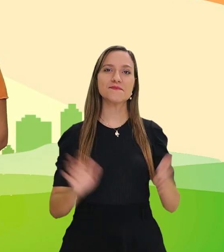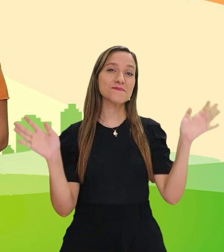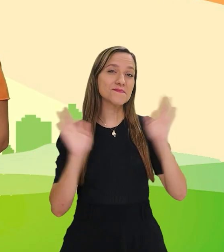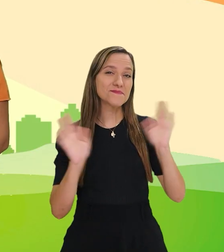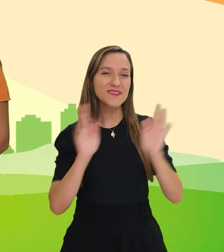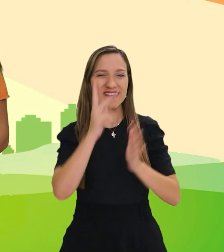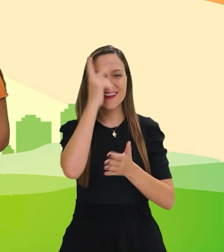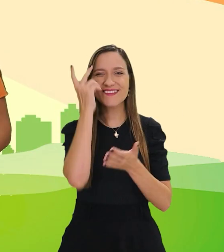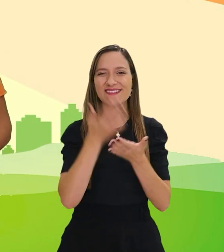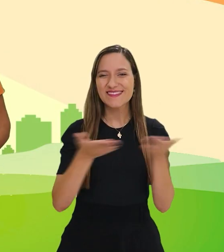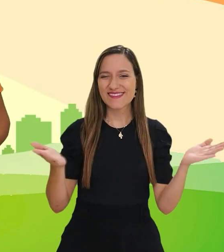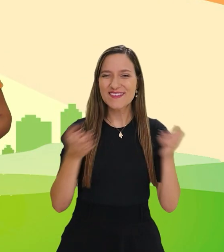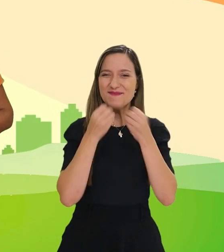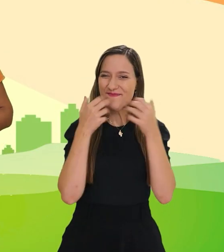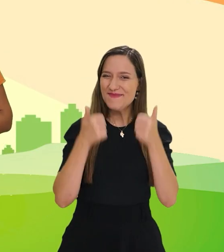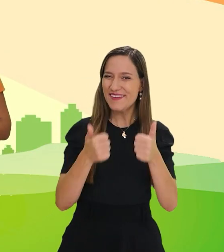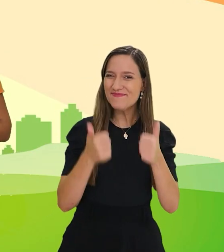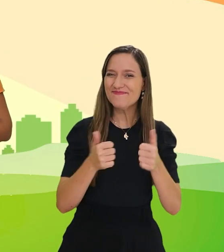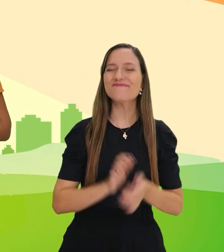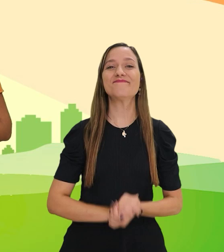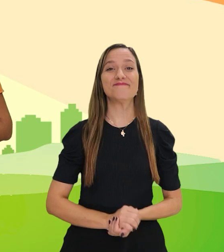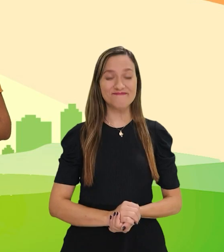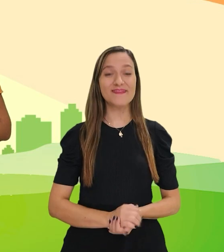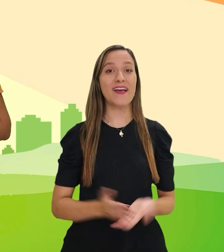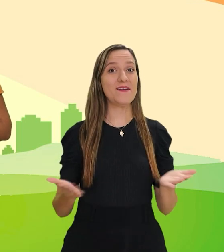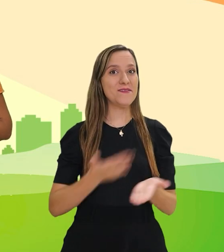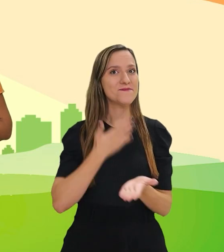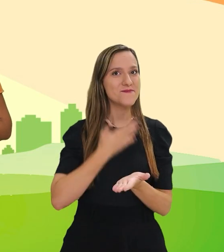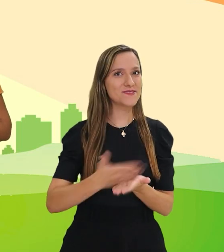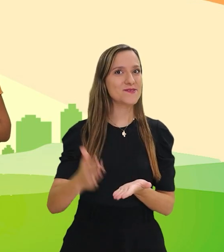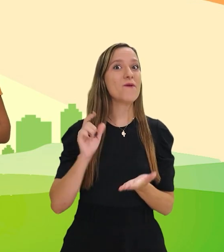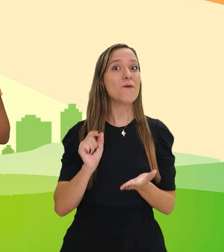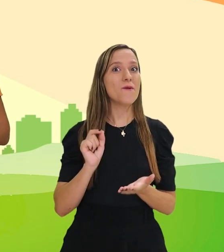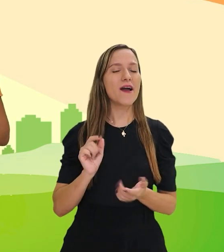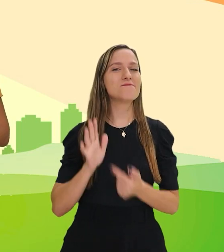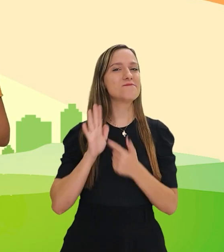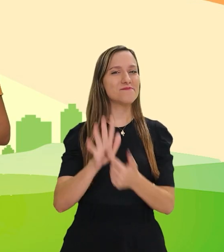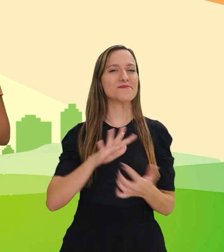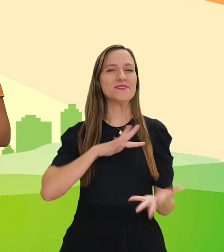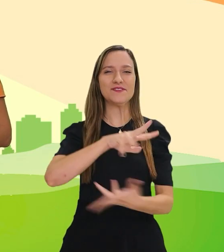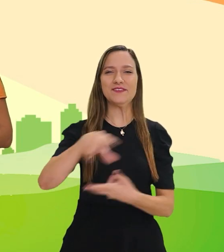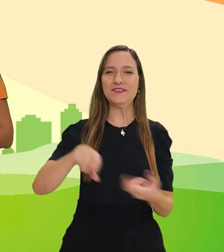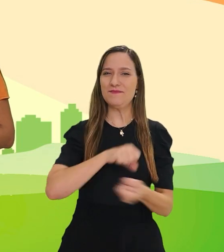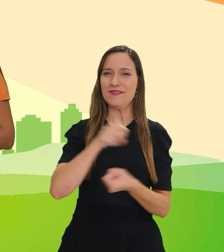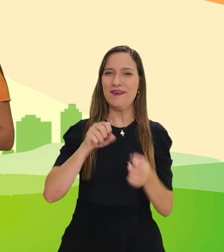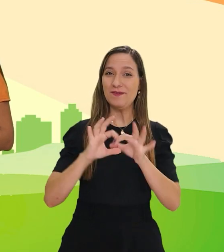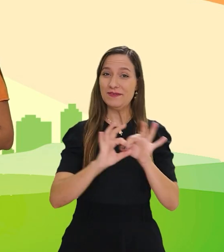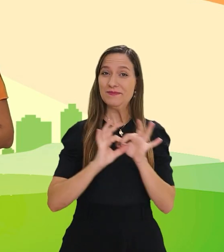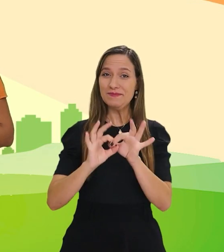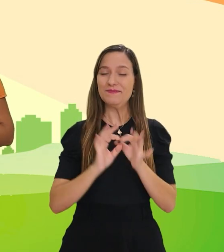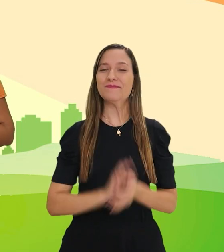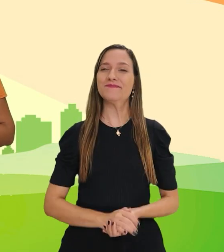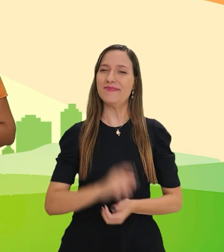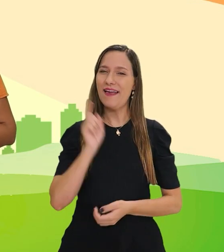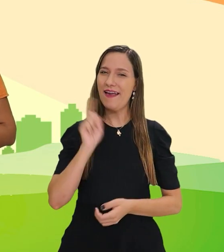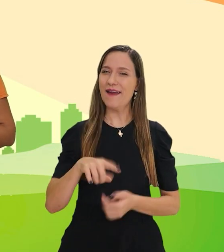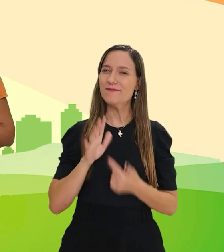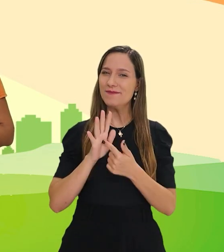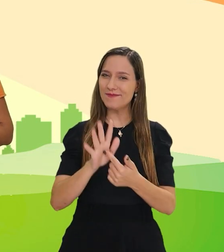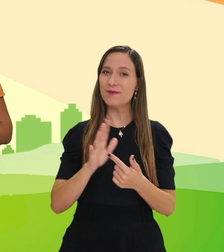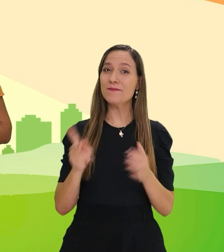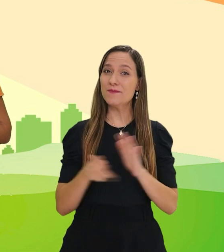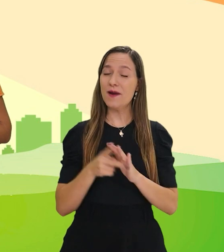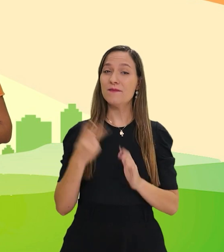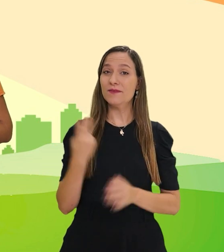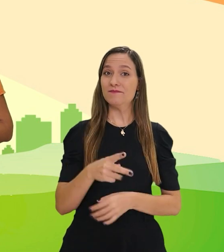Olá pessoal, tudo bem com vocês? Está começando mais um Sustentabilidade em Conexão, um programa do